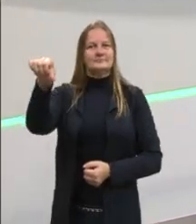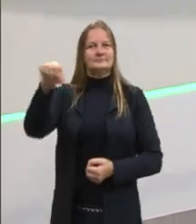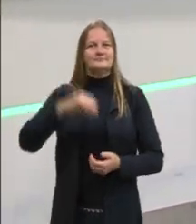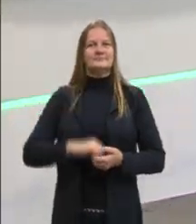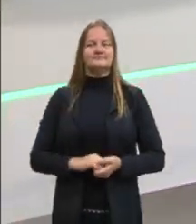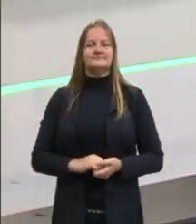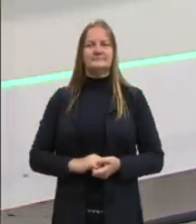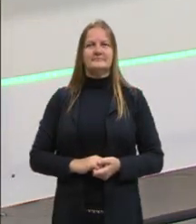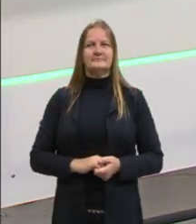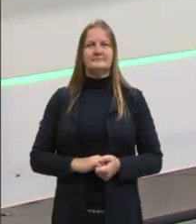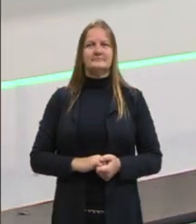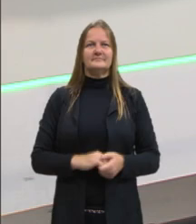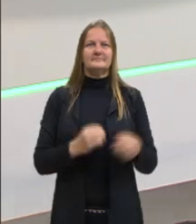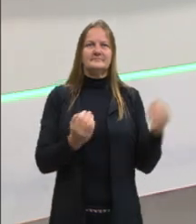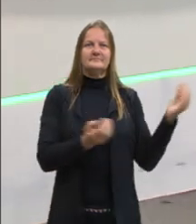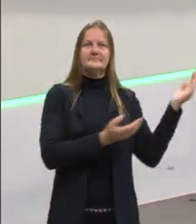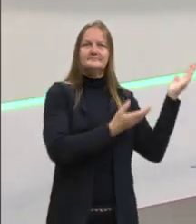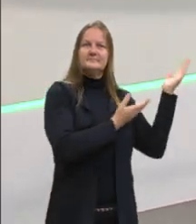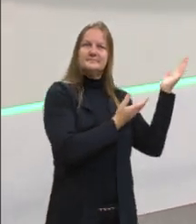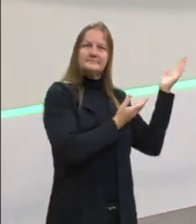Vou pegar o meu passador.